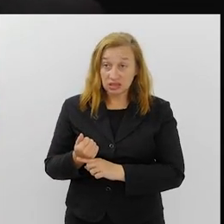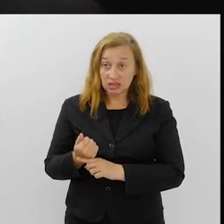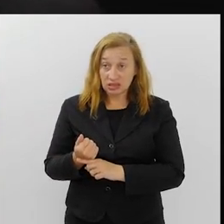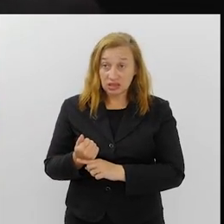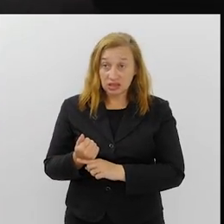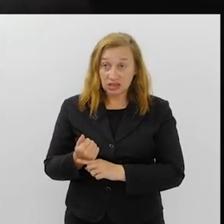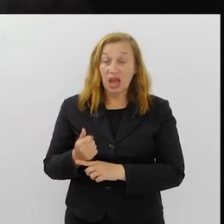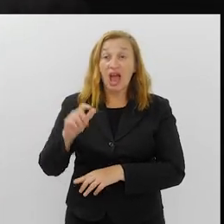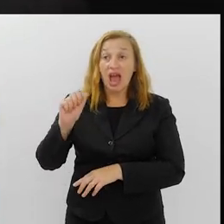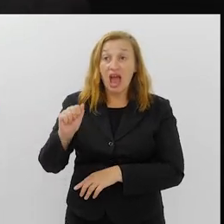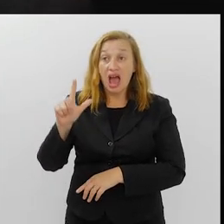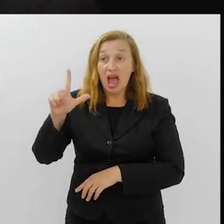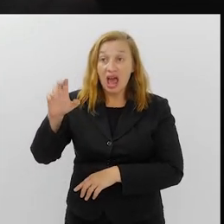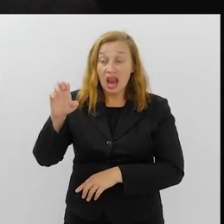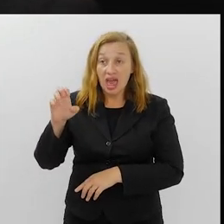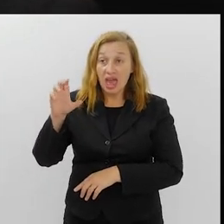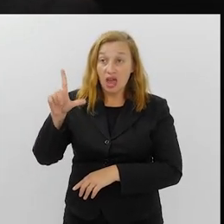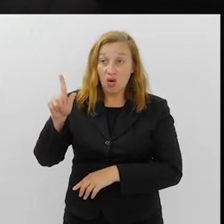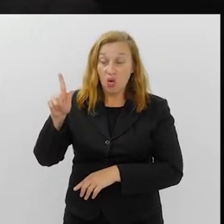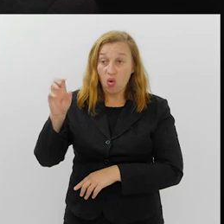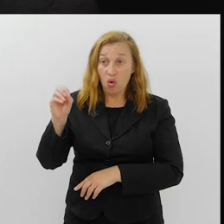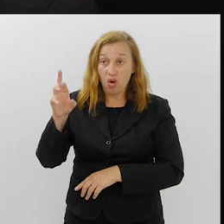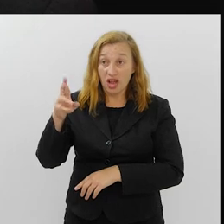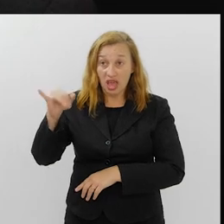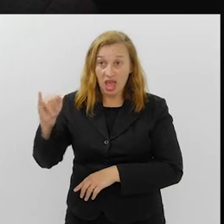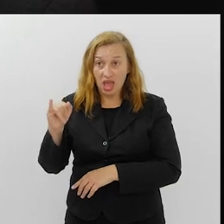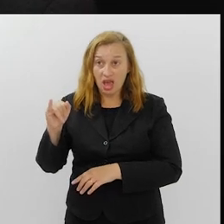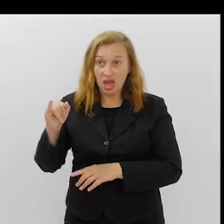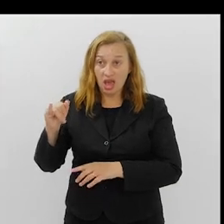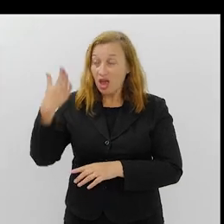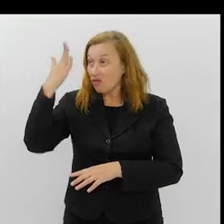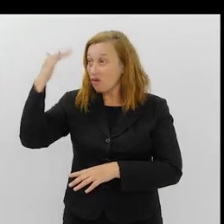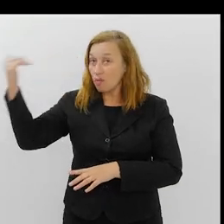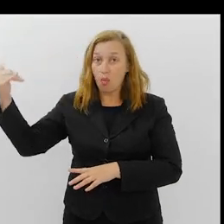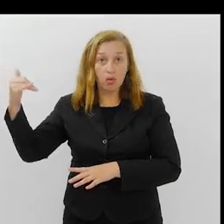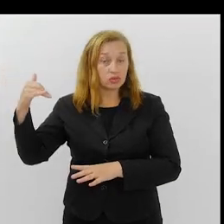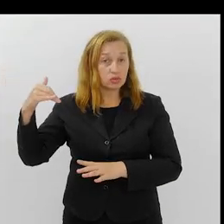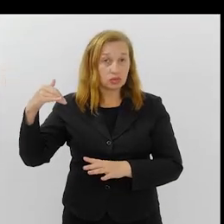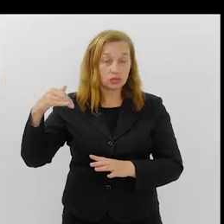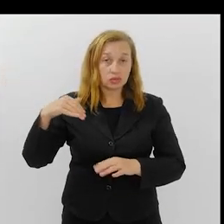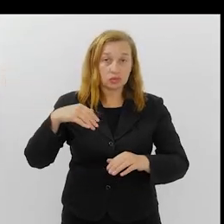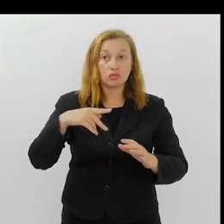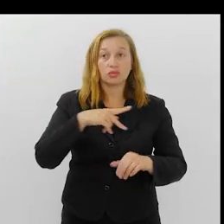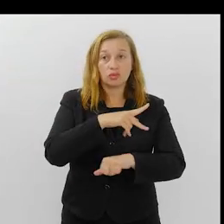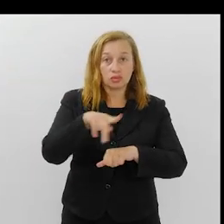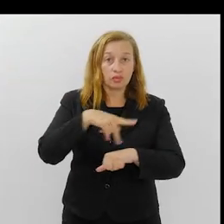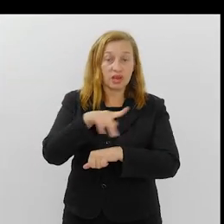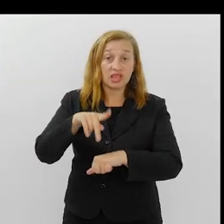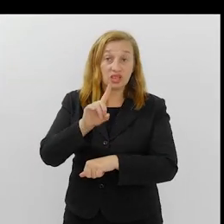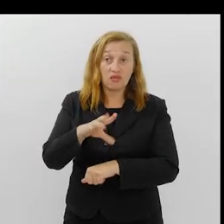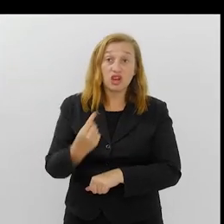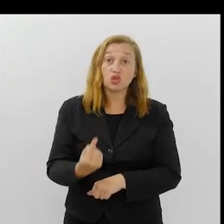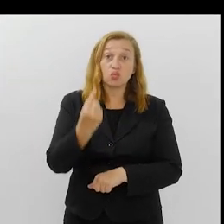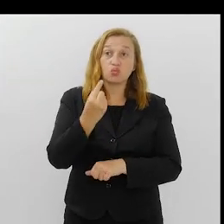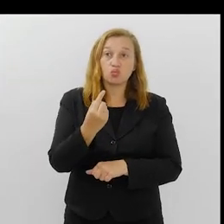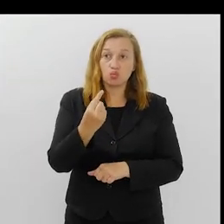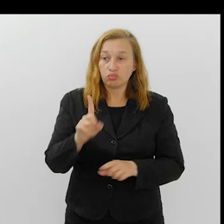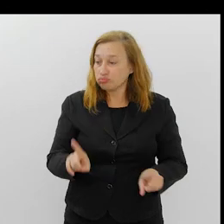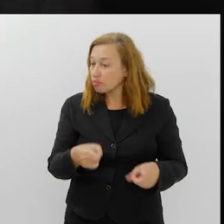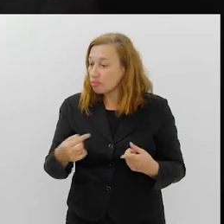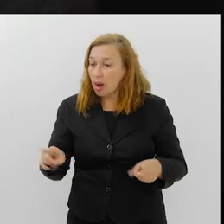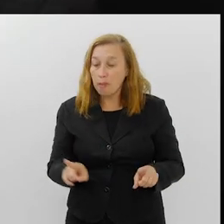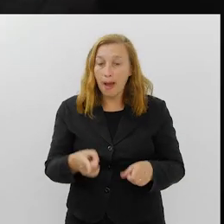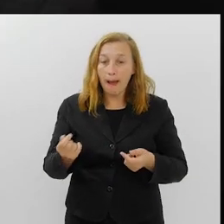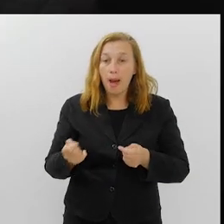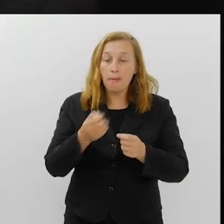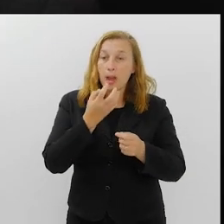ele seja conhecido em todo o país. ele faz uma alegoria. E aqui